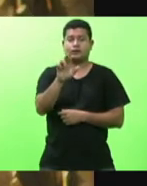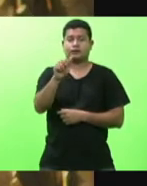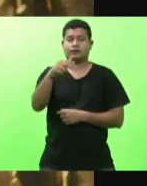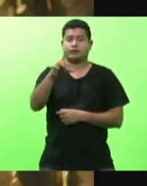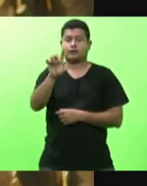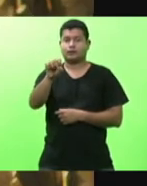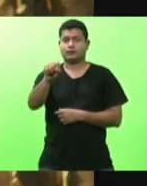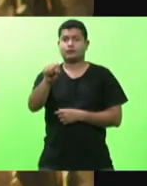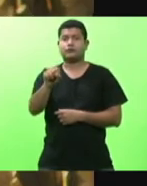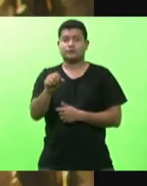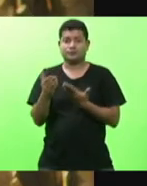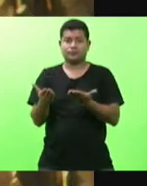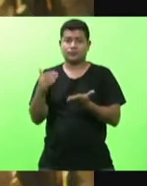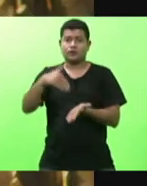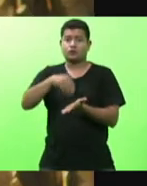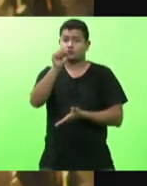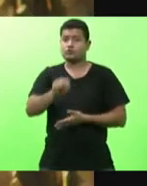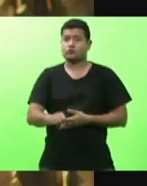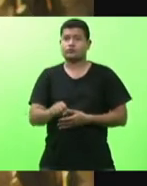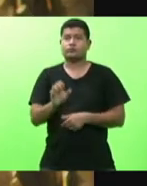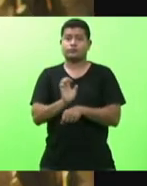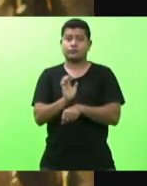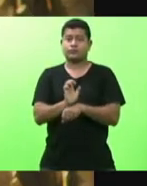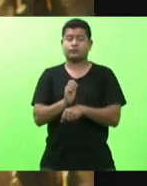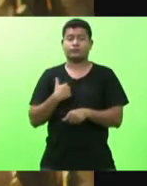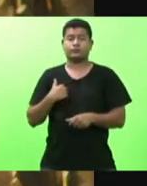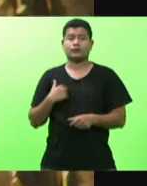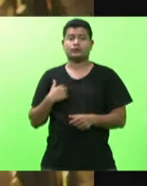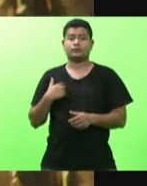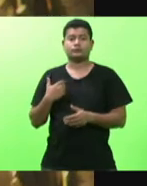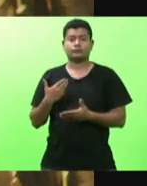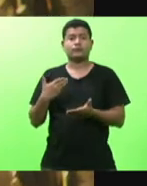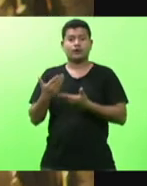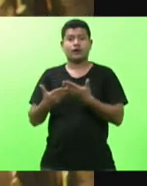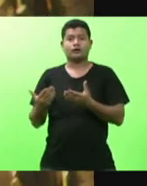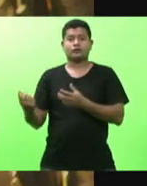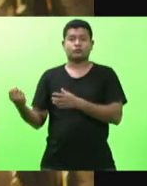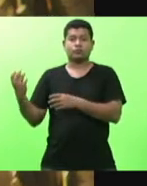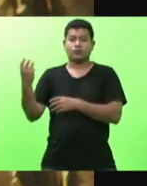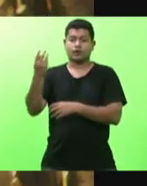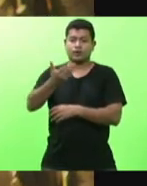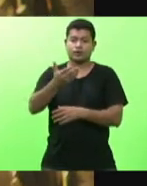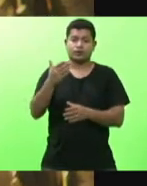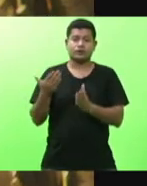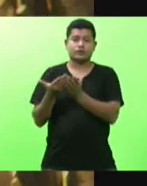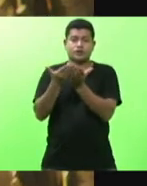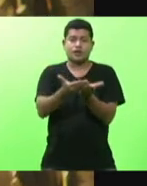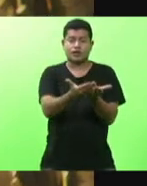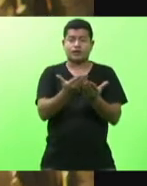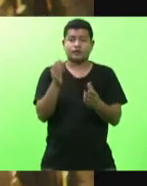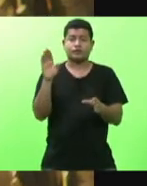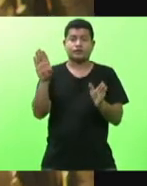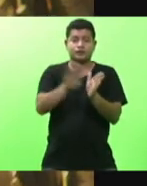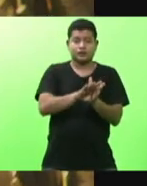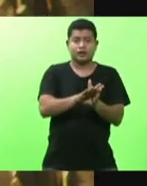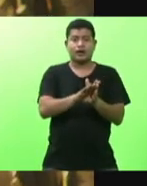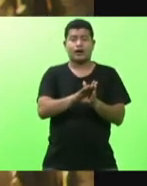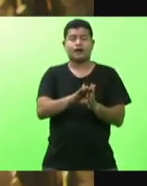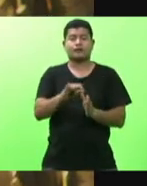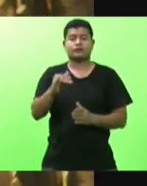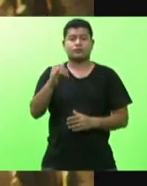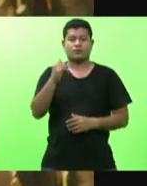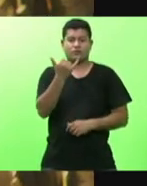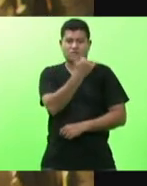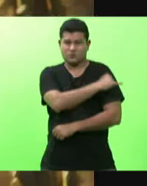chegaram ao Rio de Janeiro e depois seguiram em outra embarcação passando por aqui